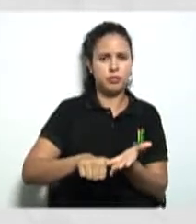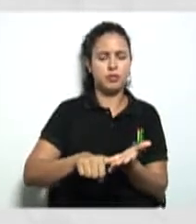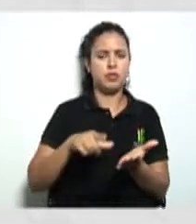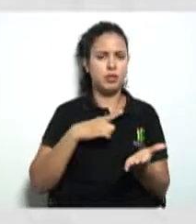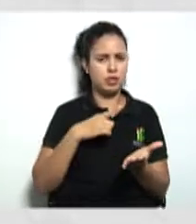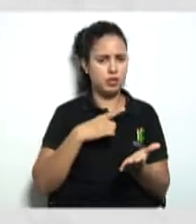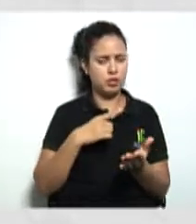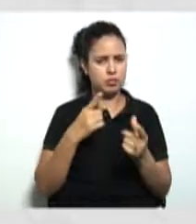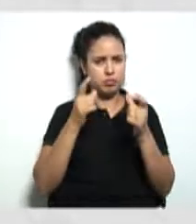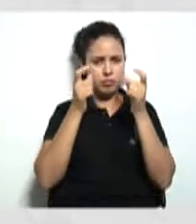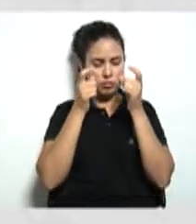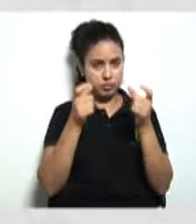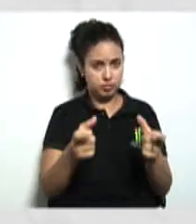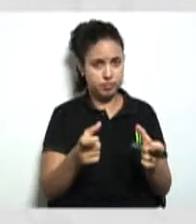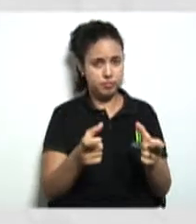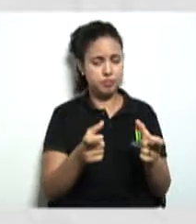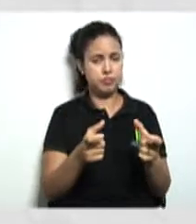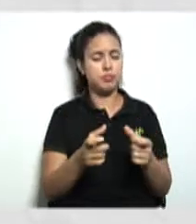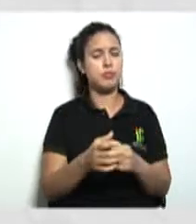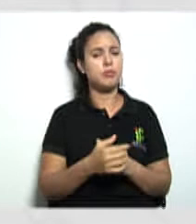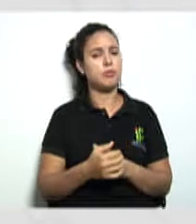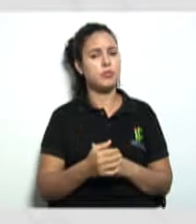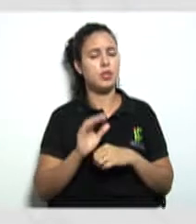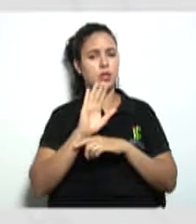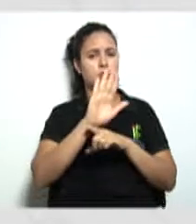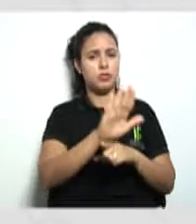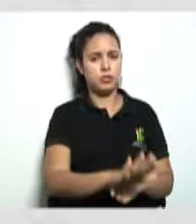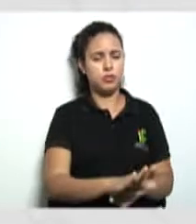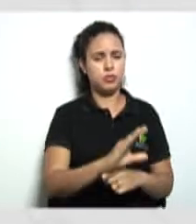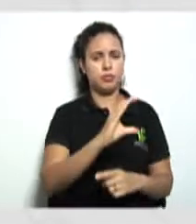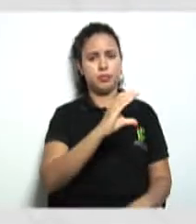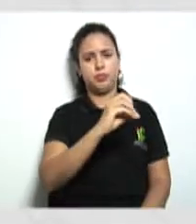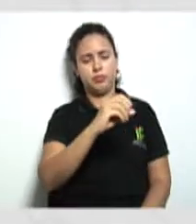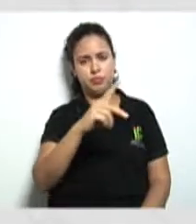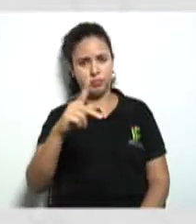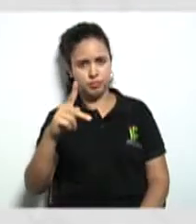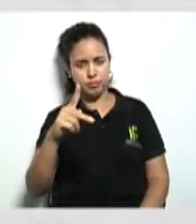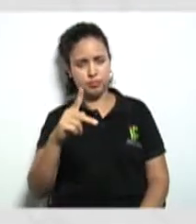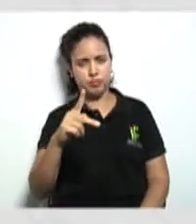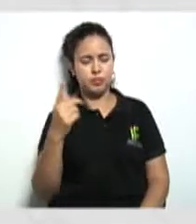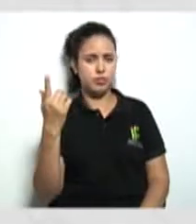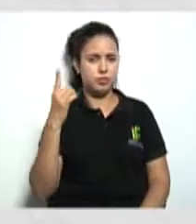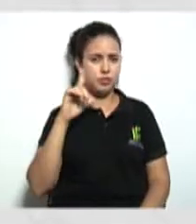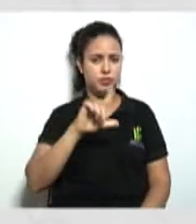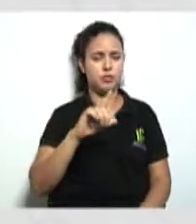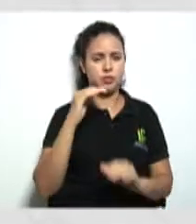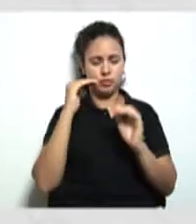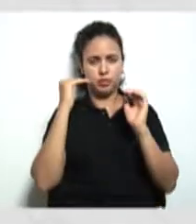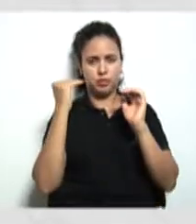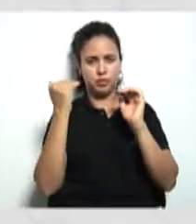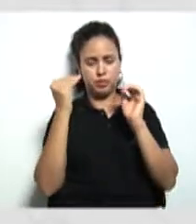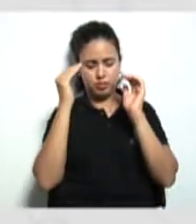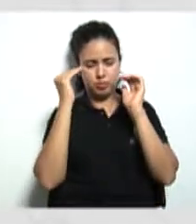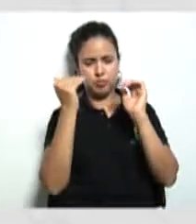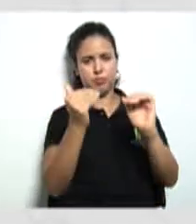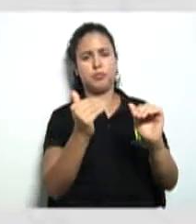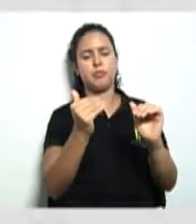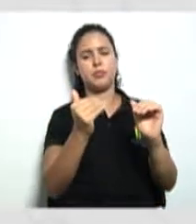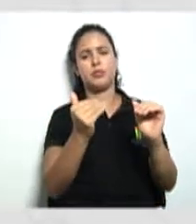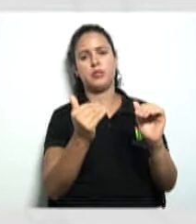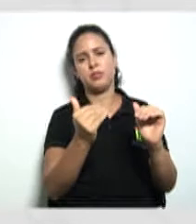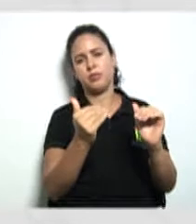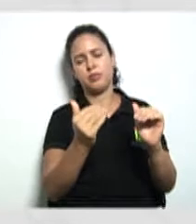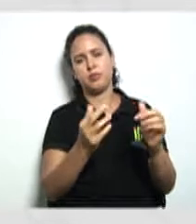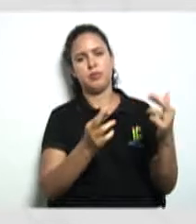Têm esse interesse de participar dessa cooperativa? Vão cumprir com os seus deveres? Vão exercer os seus direitos